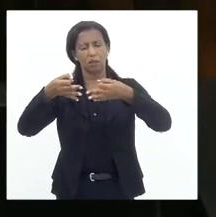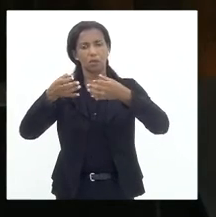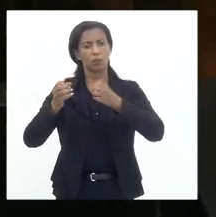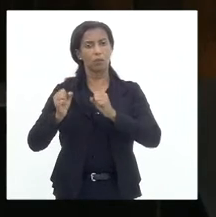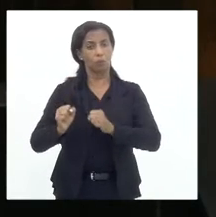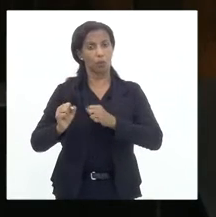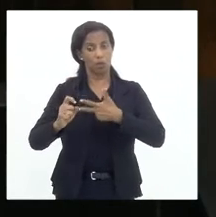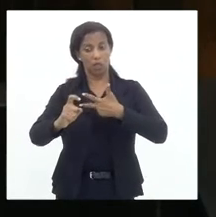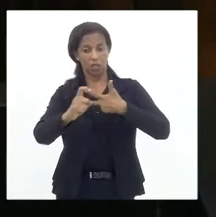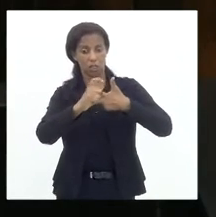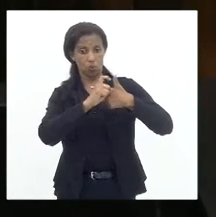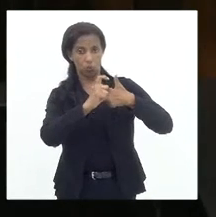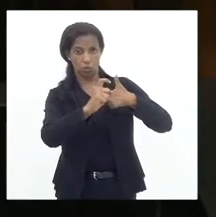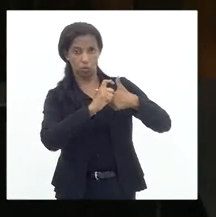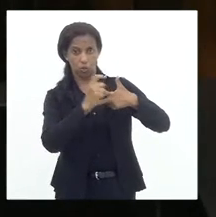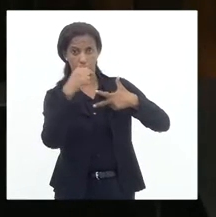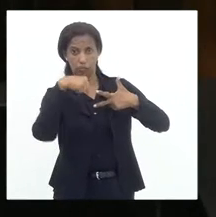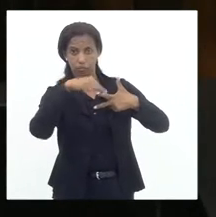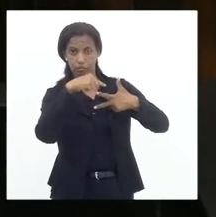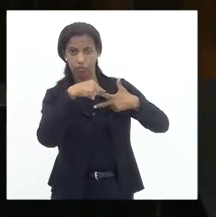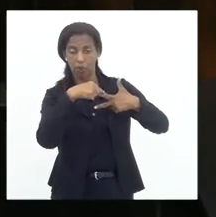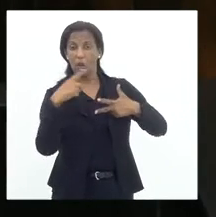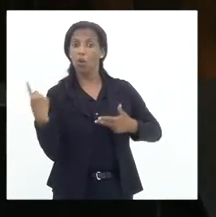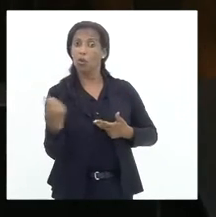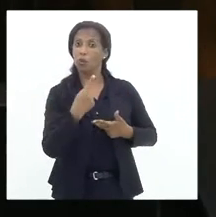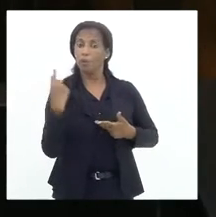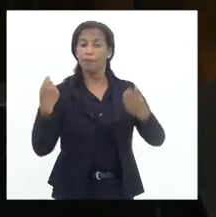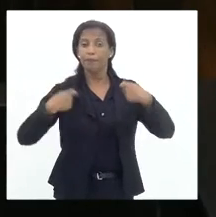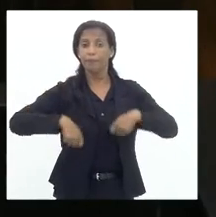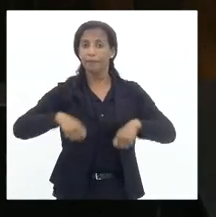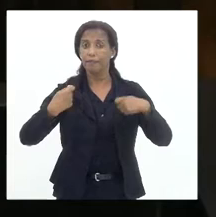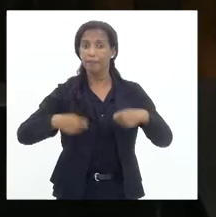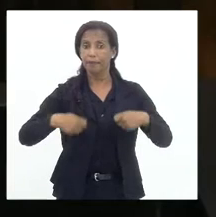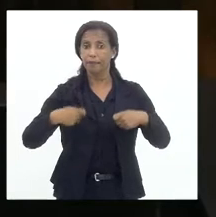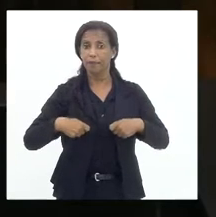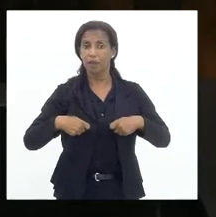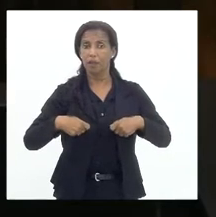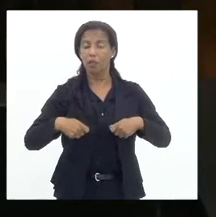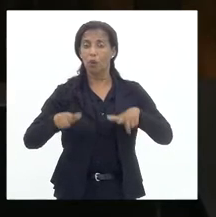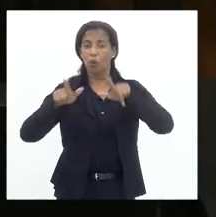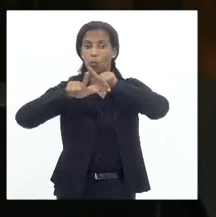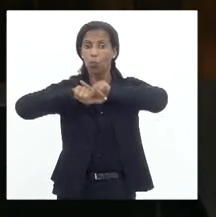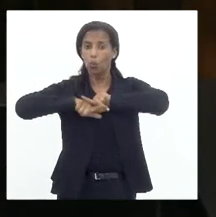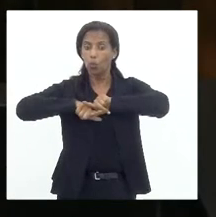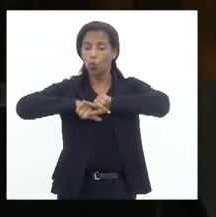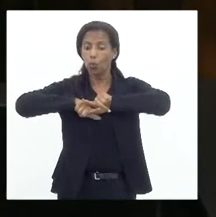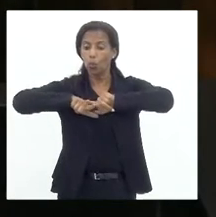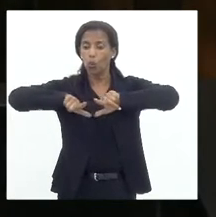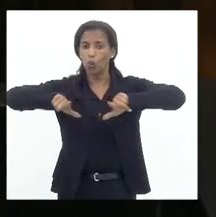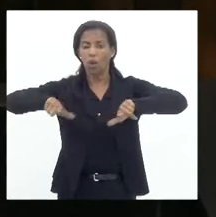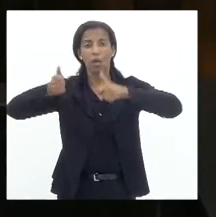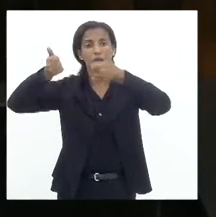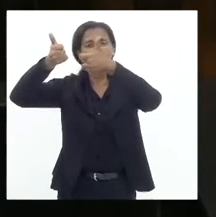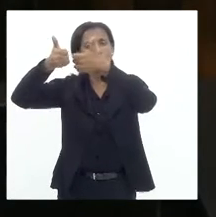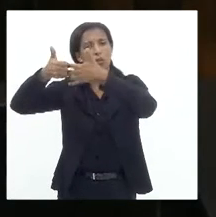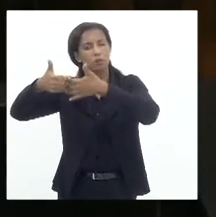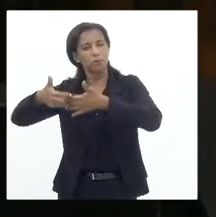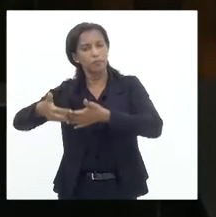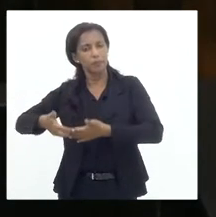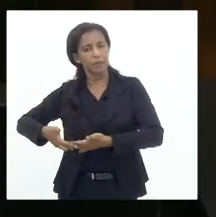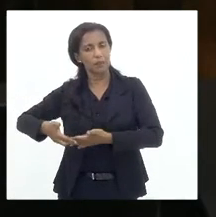Poder Executivo, porque nós precisamos esvaziar a justificativa